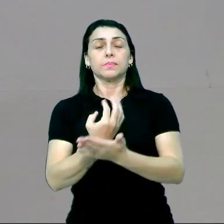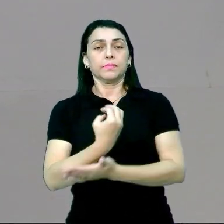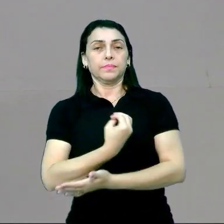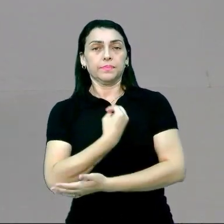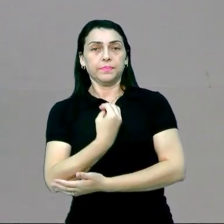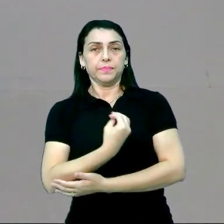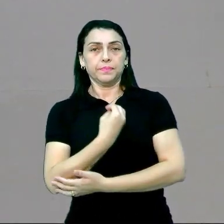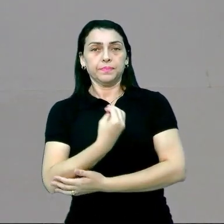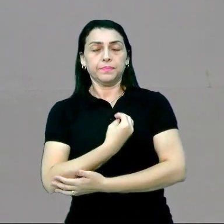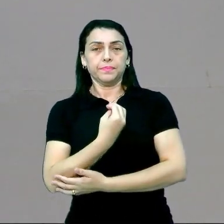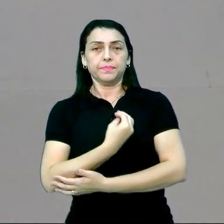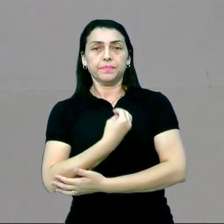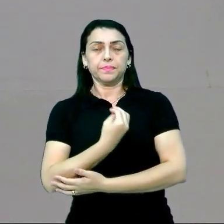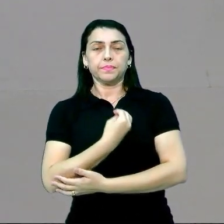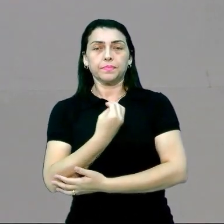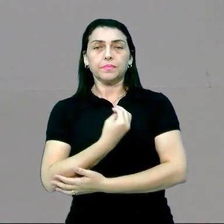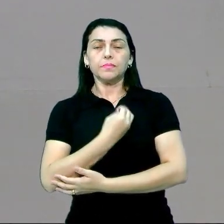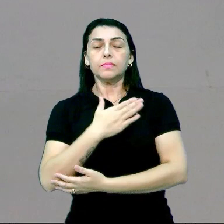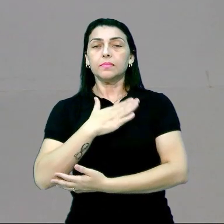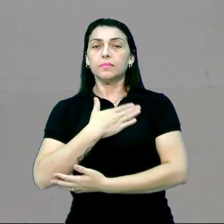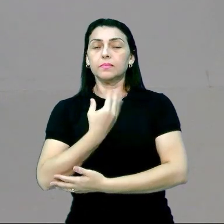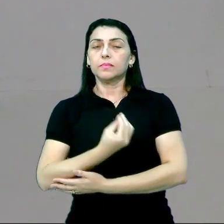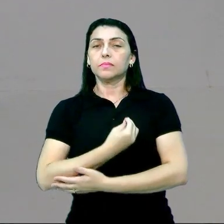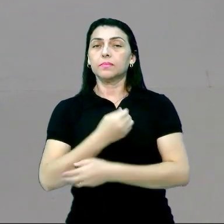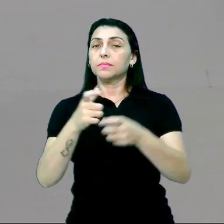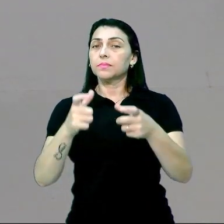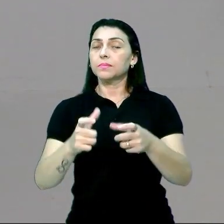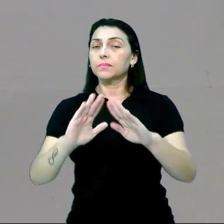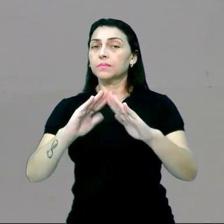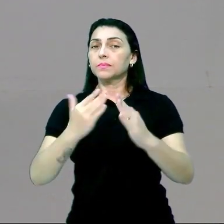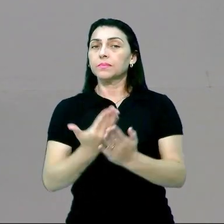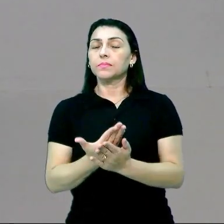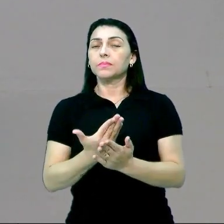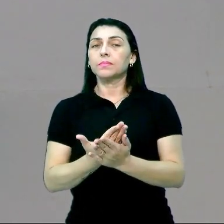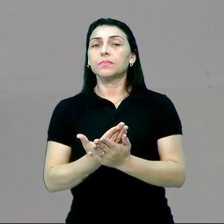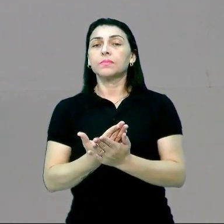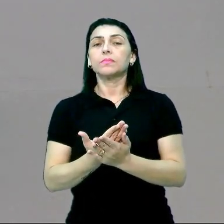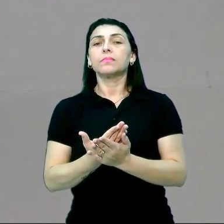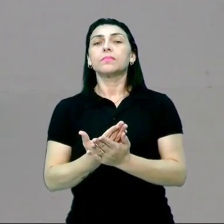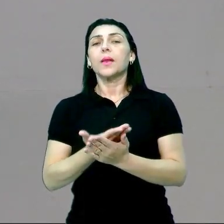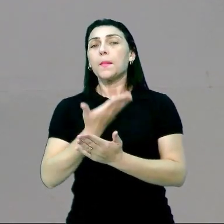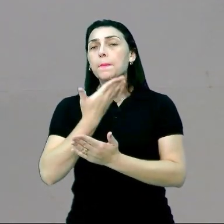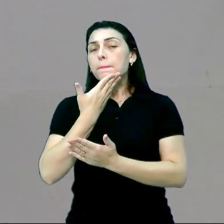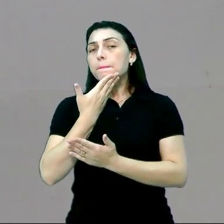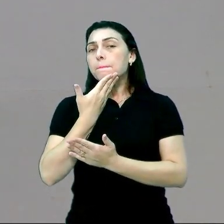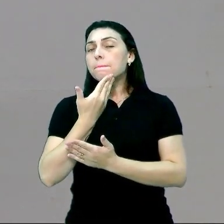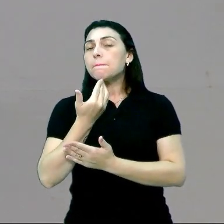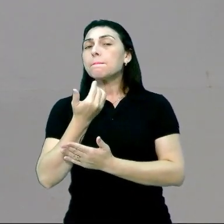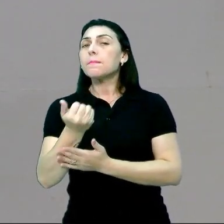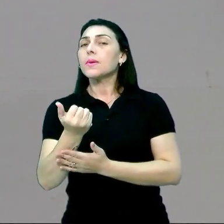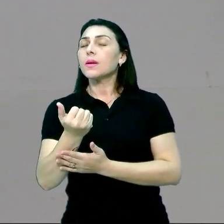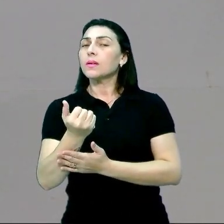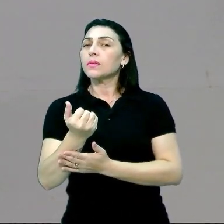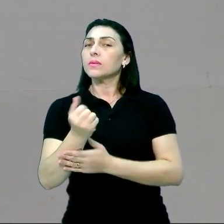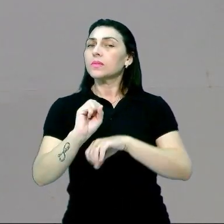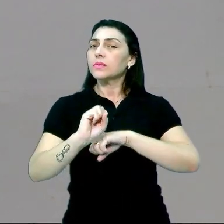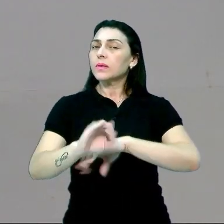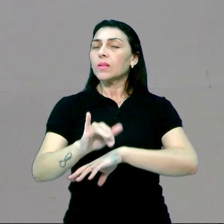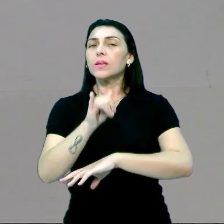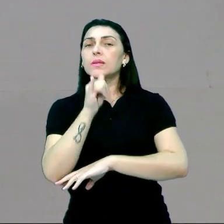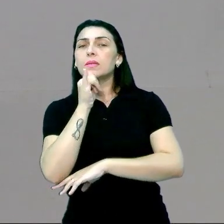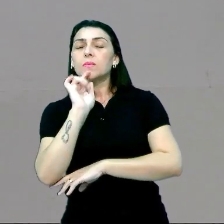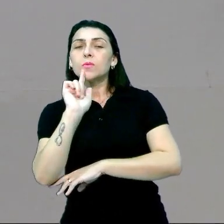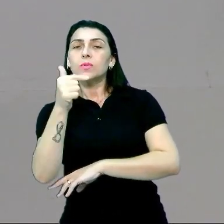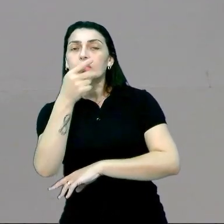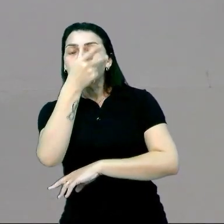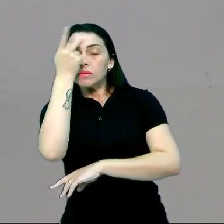presença, essa minha presença no ambiente escolar, ela acaba sendo melhor monitorada. Há exemplos de